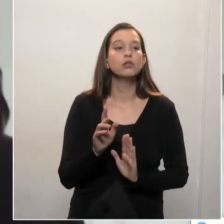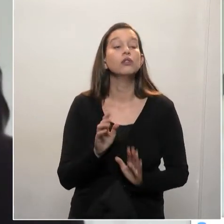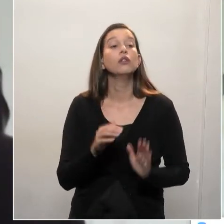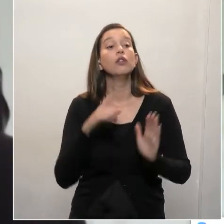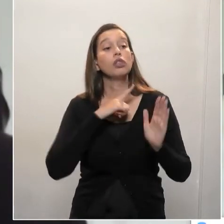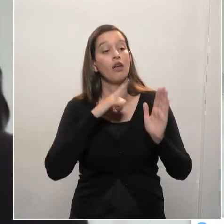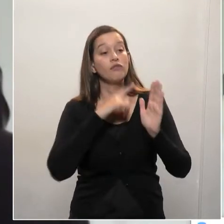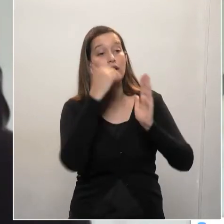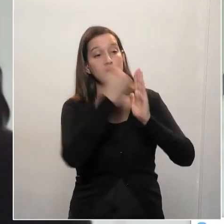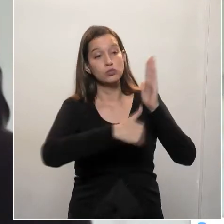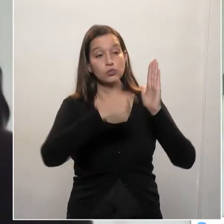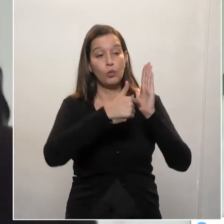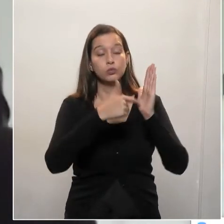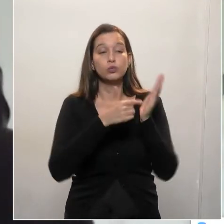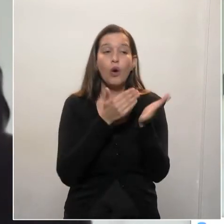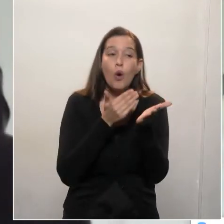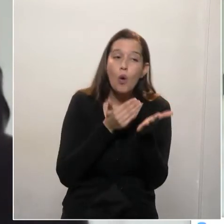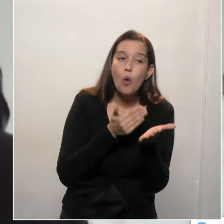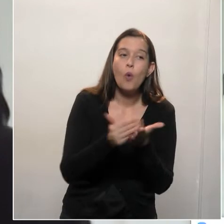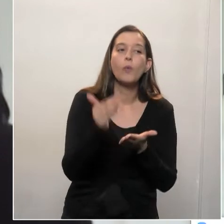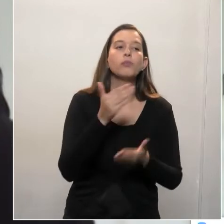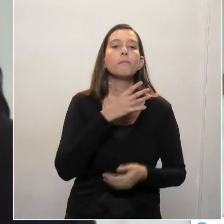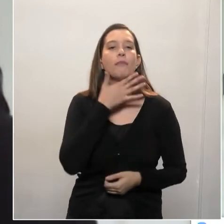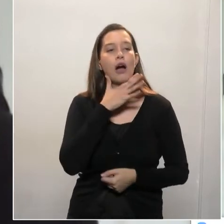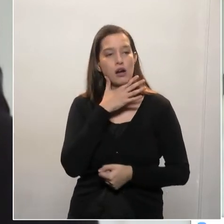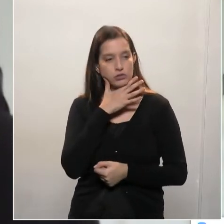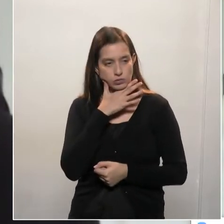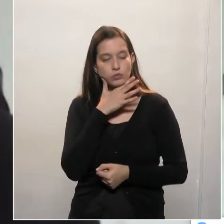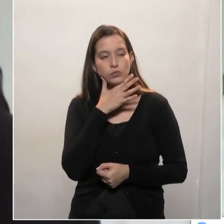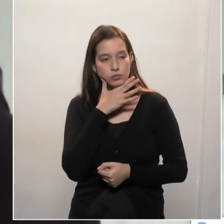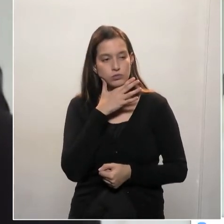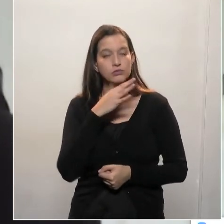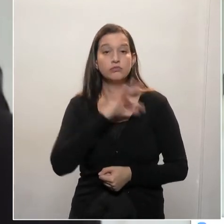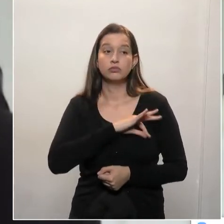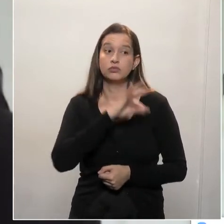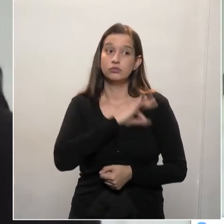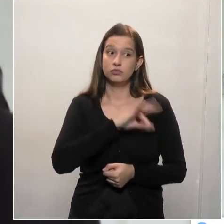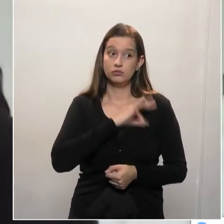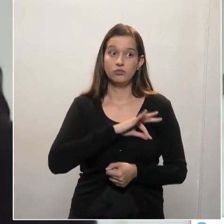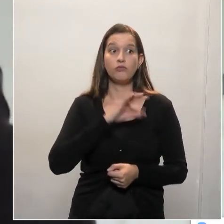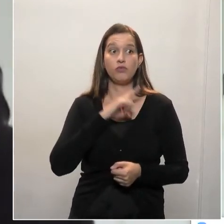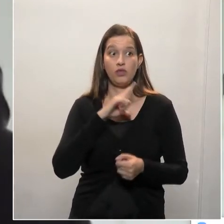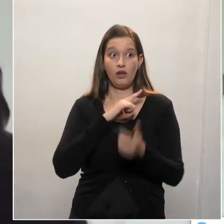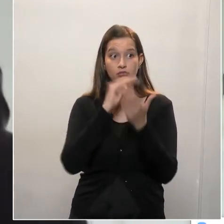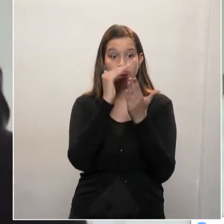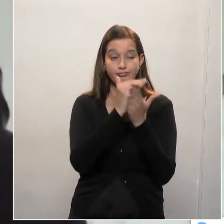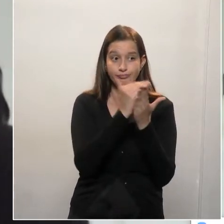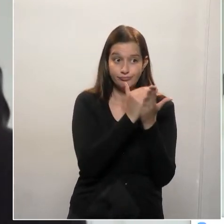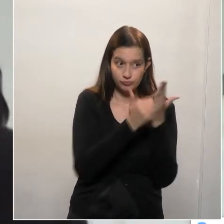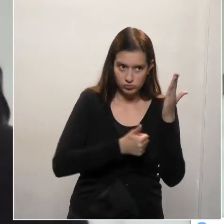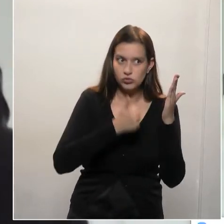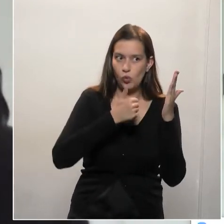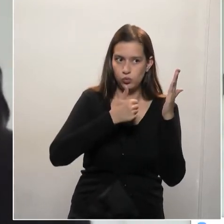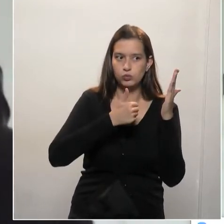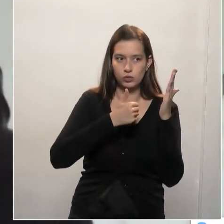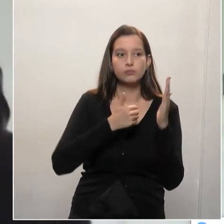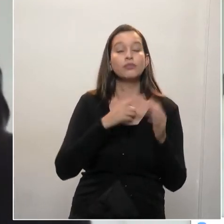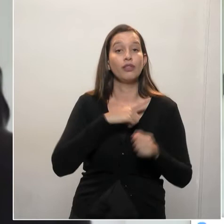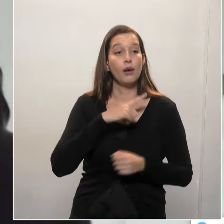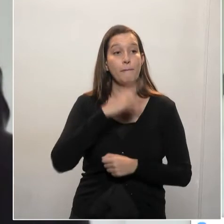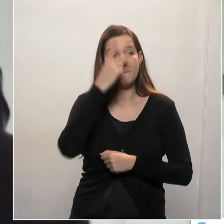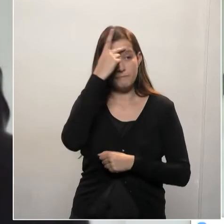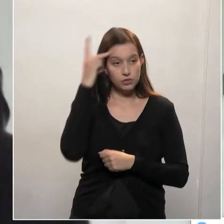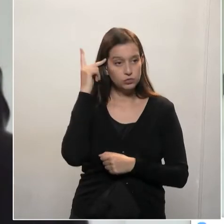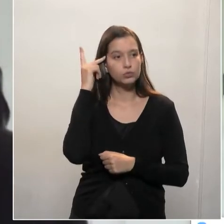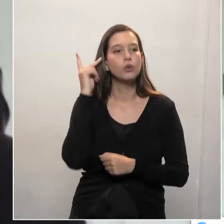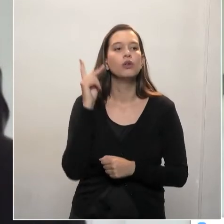desde março, sobre o seu salário inteiro. Inclusive, aqueles que ganham menos do que o teto do